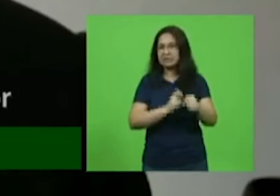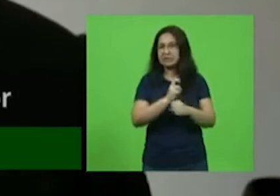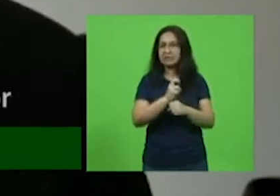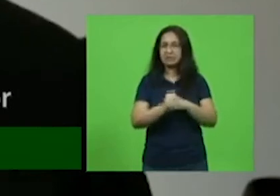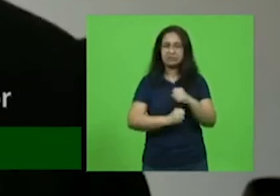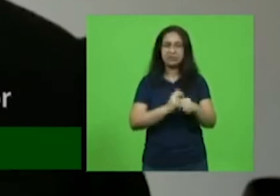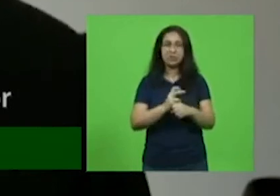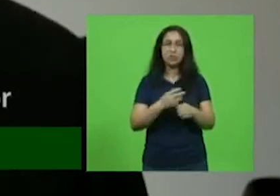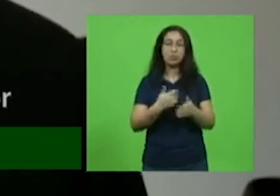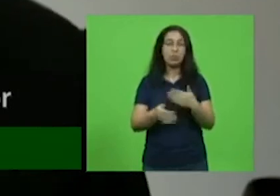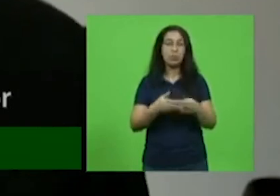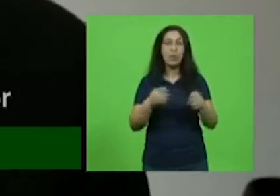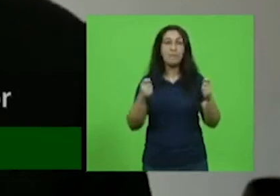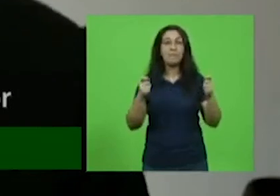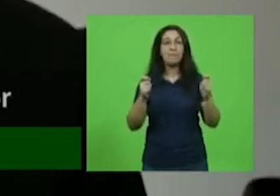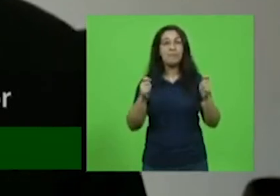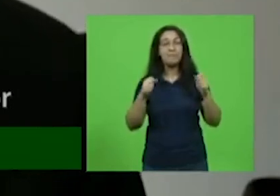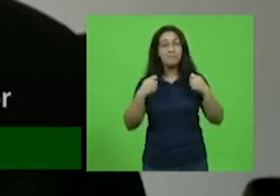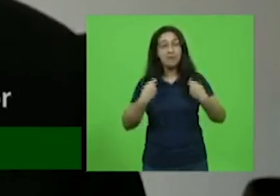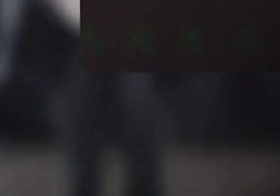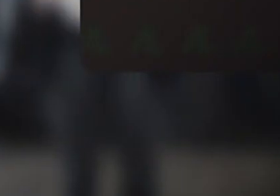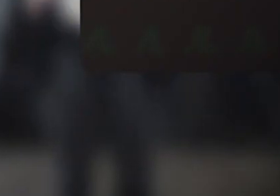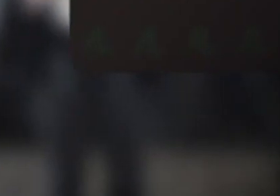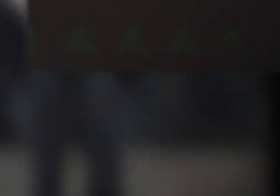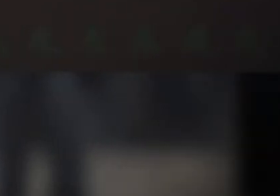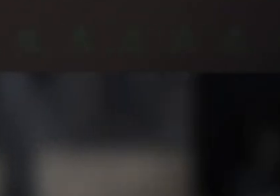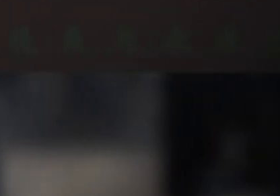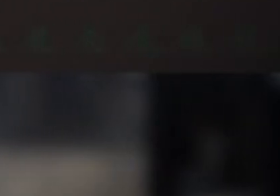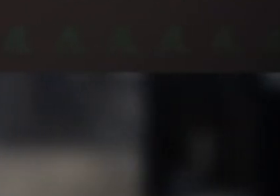Mas nós temos que ter uma economia. O país para.